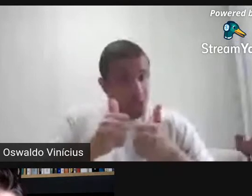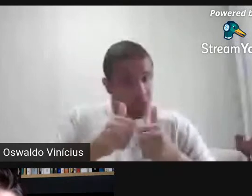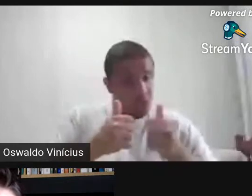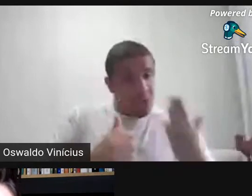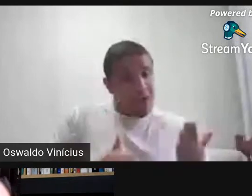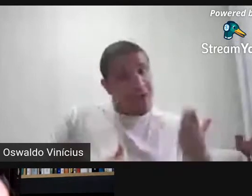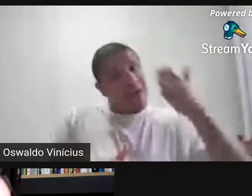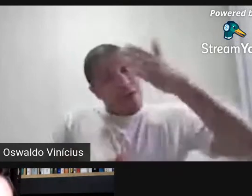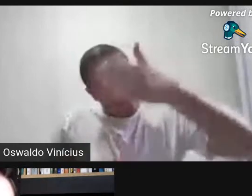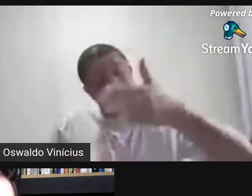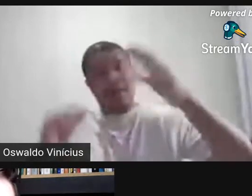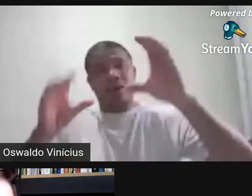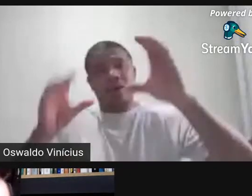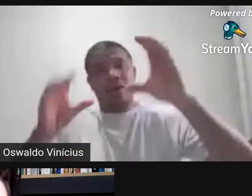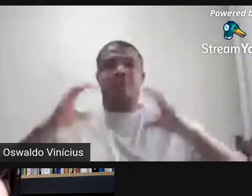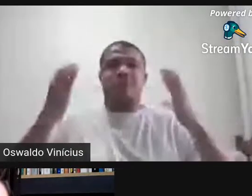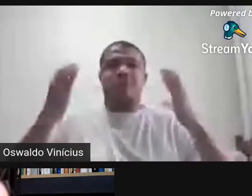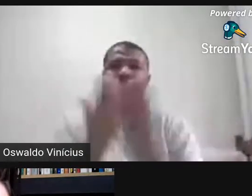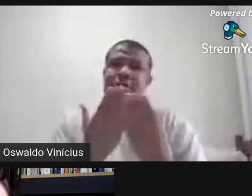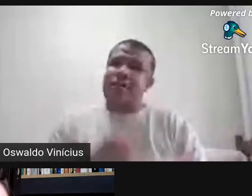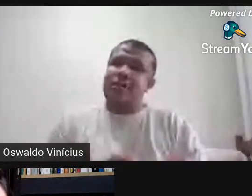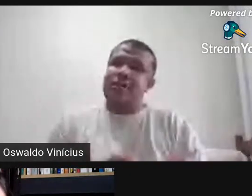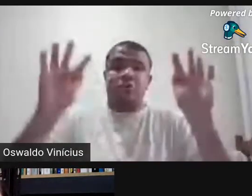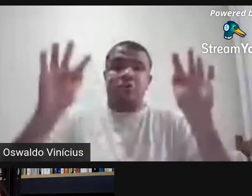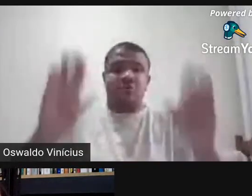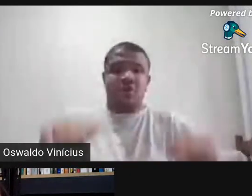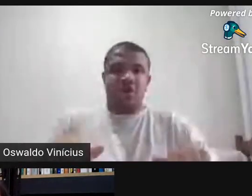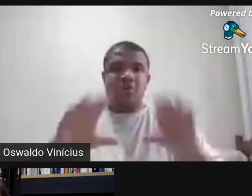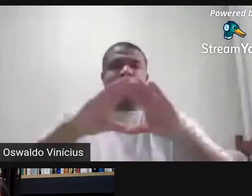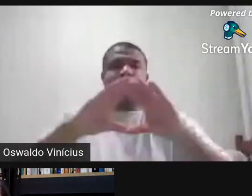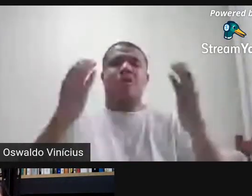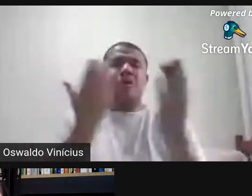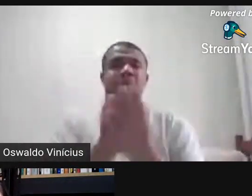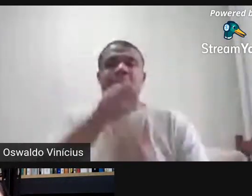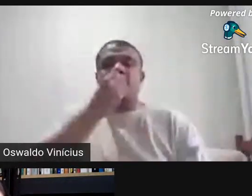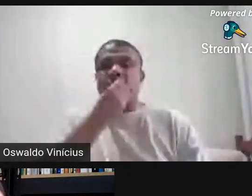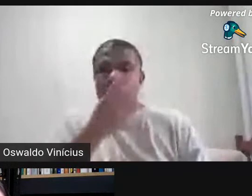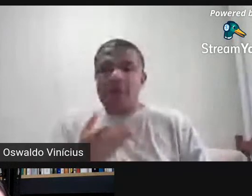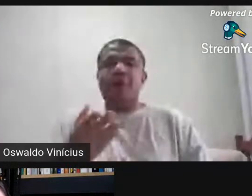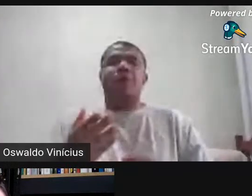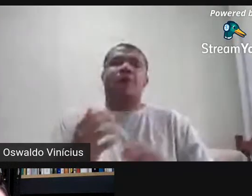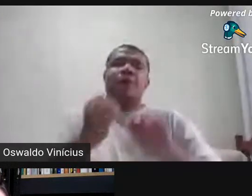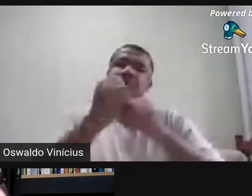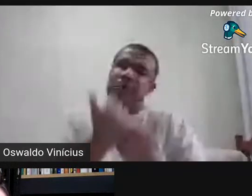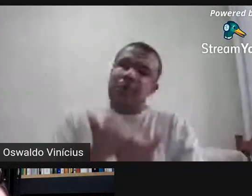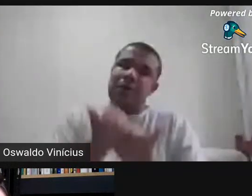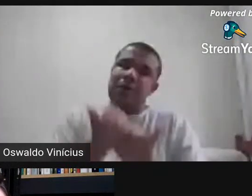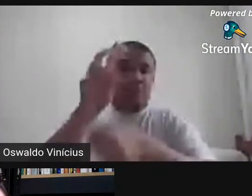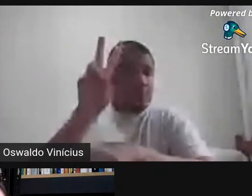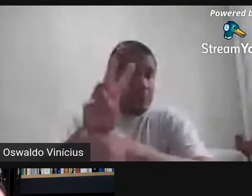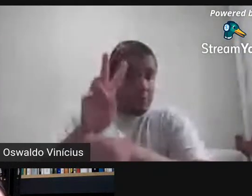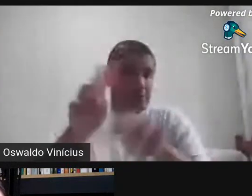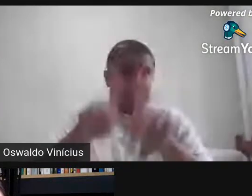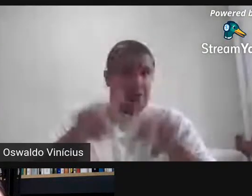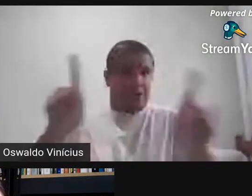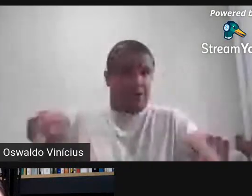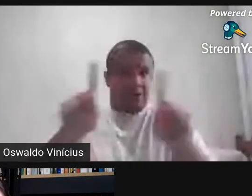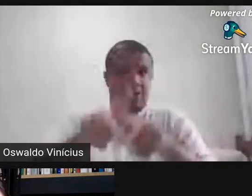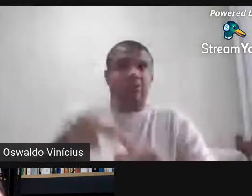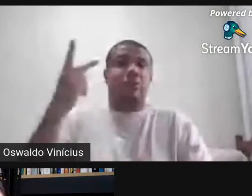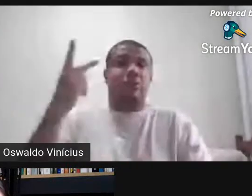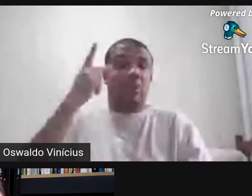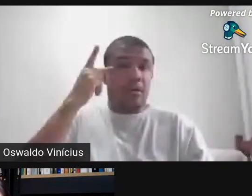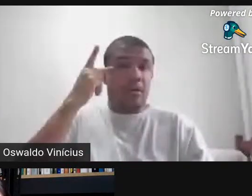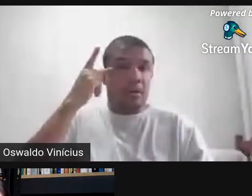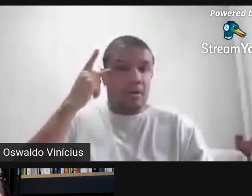o encerramento do evento, né? Com a colaboração e supervisão das professoras Patrícia Costa Leite